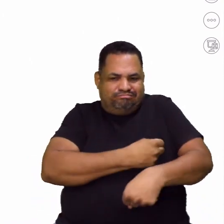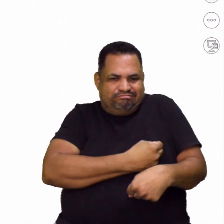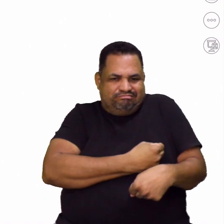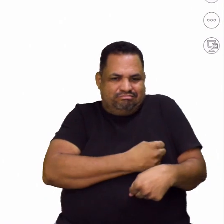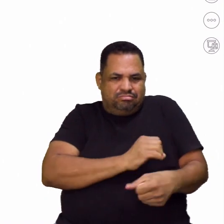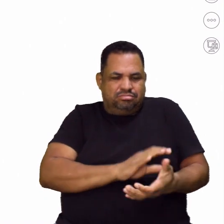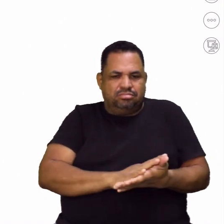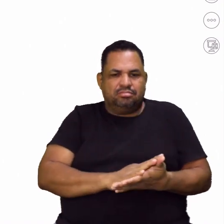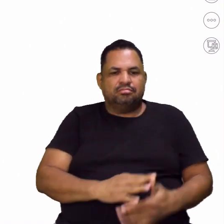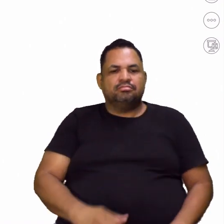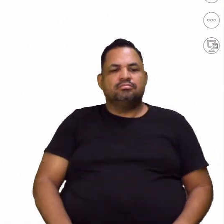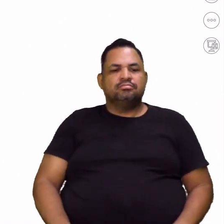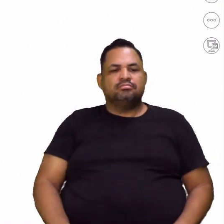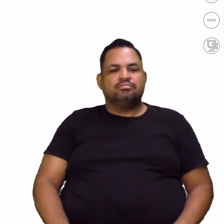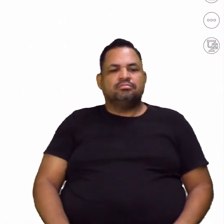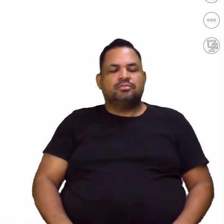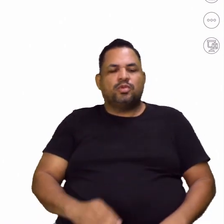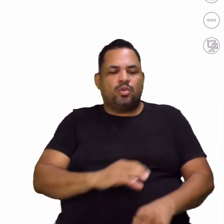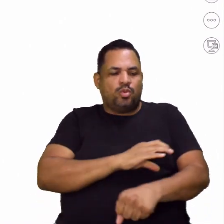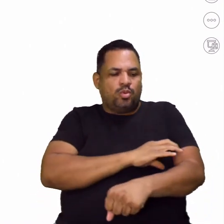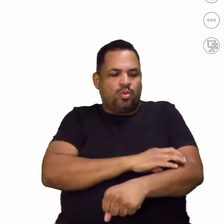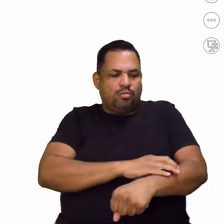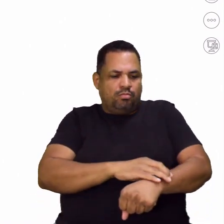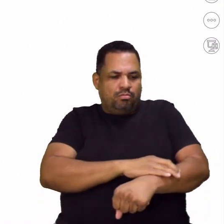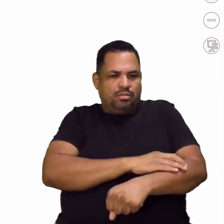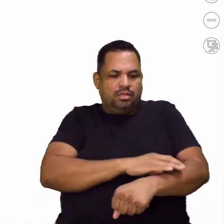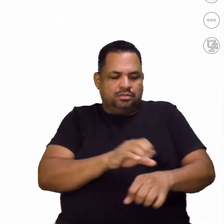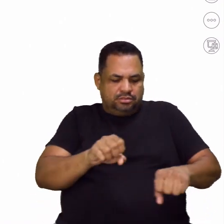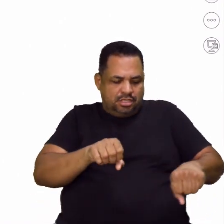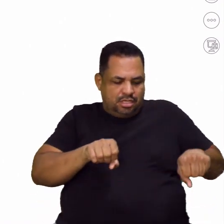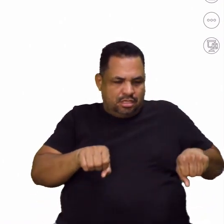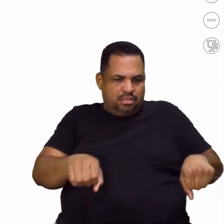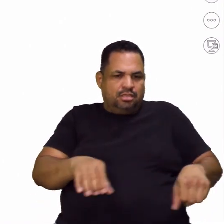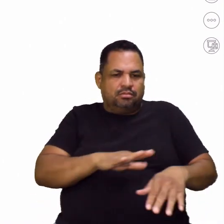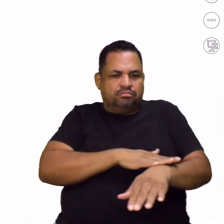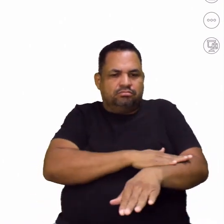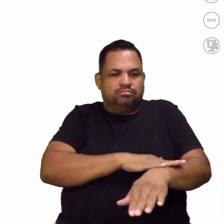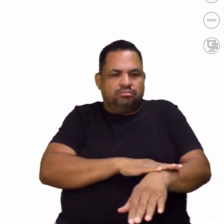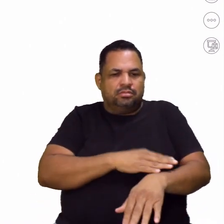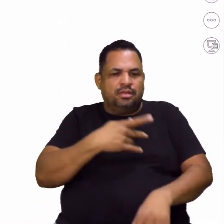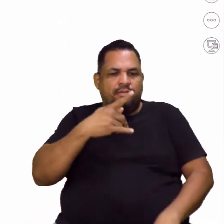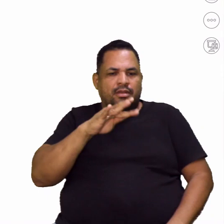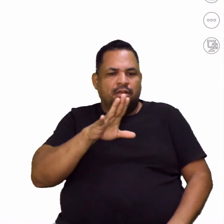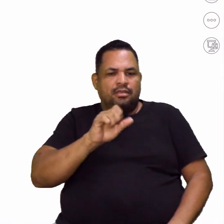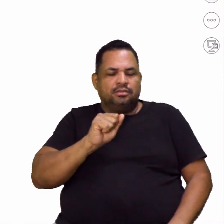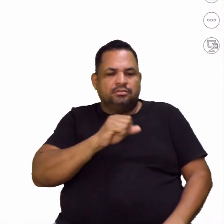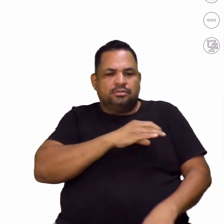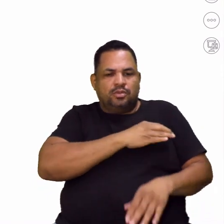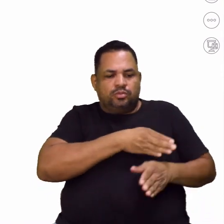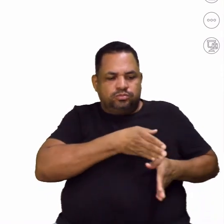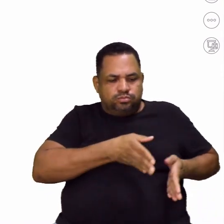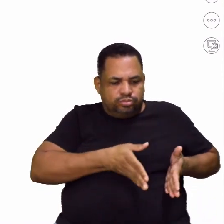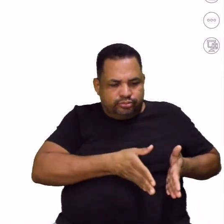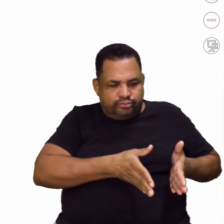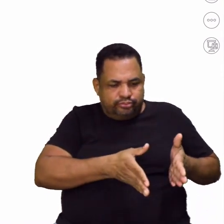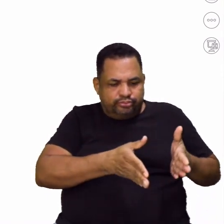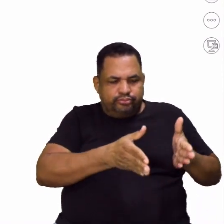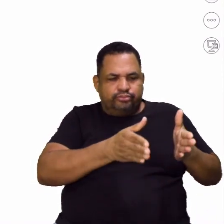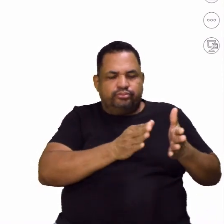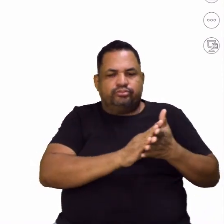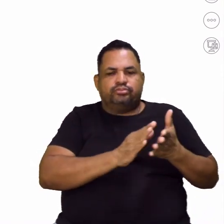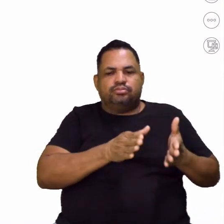da cadeira é macio. A península é um braço de terra